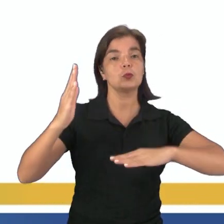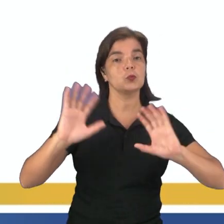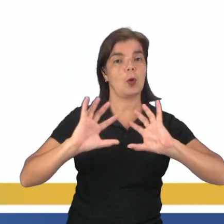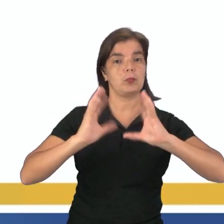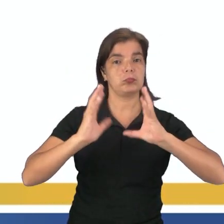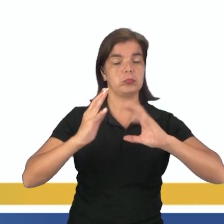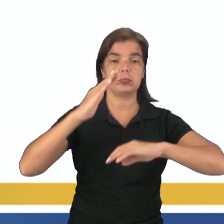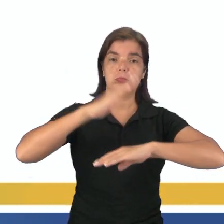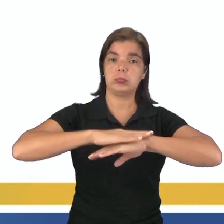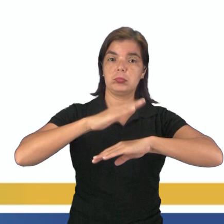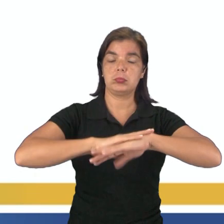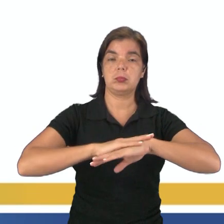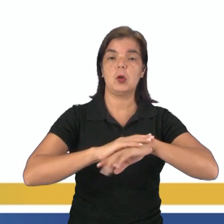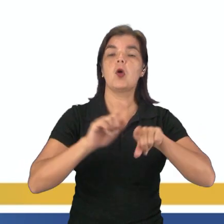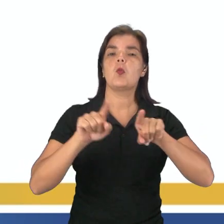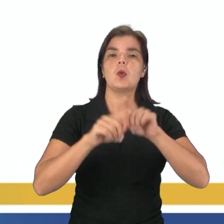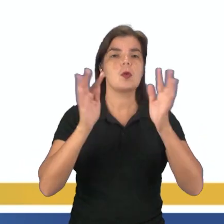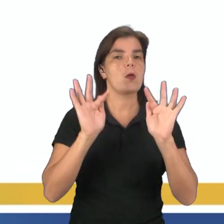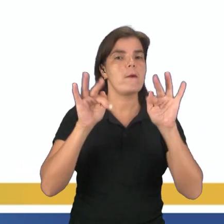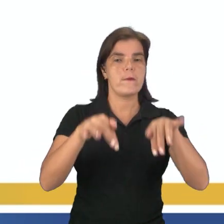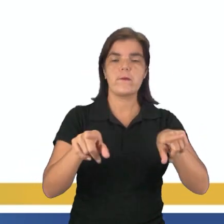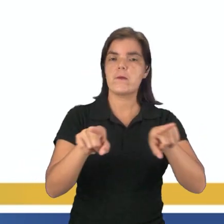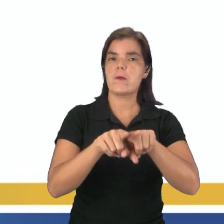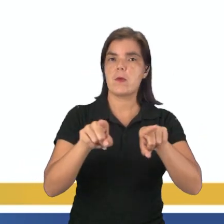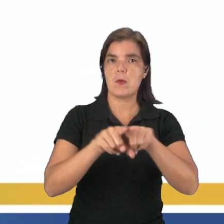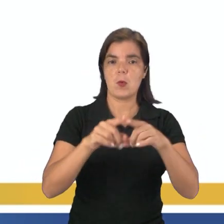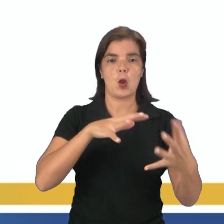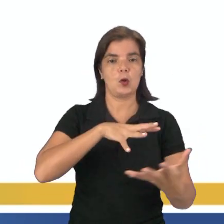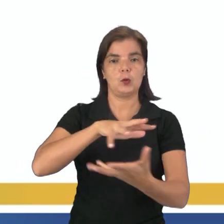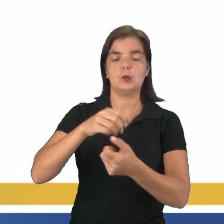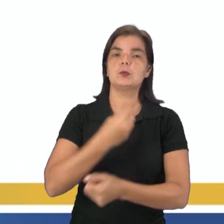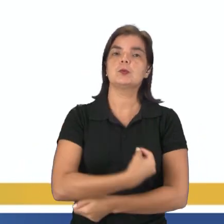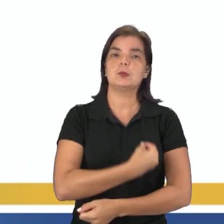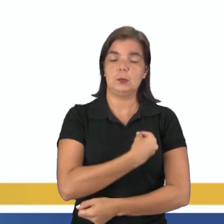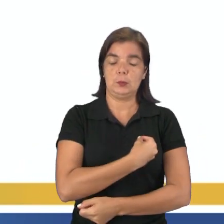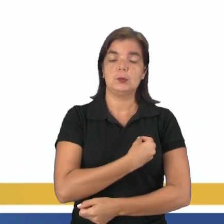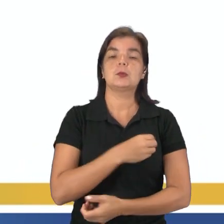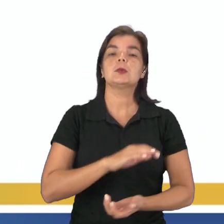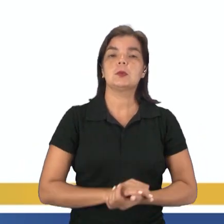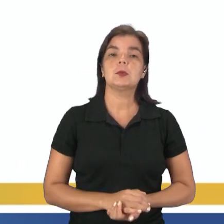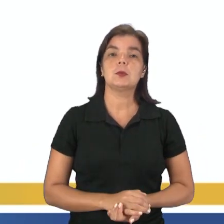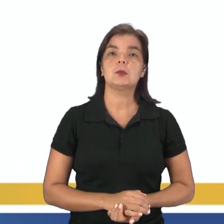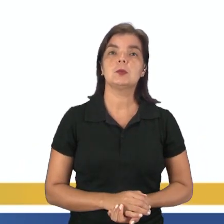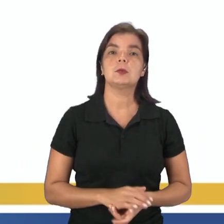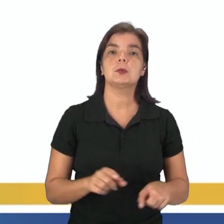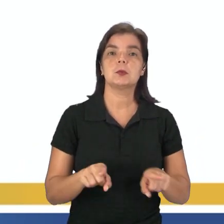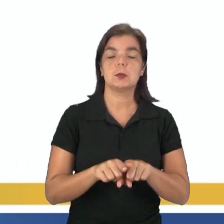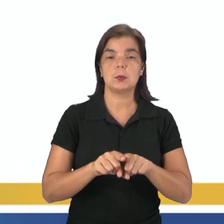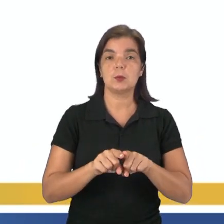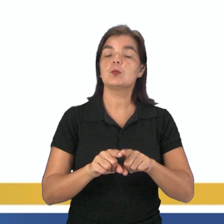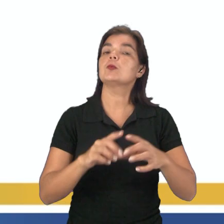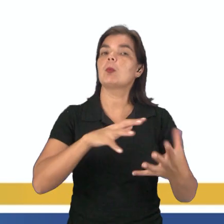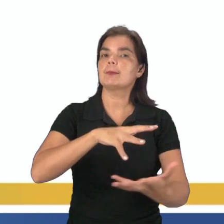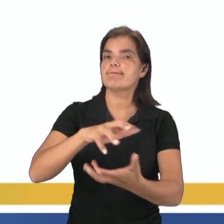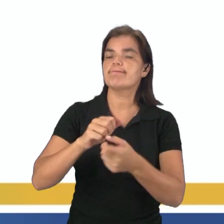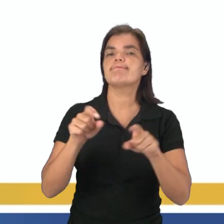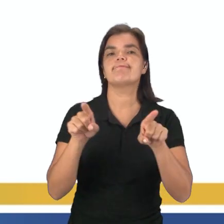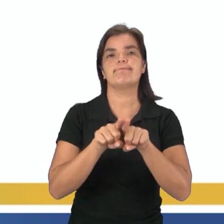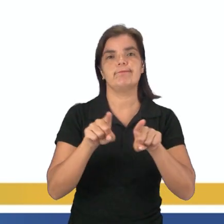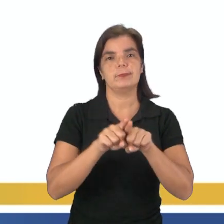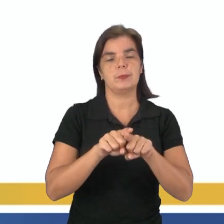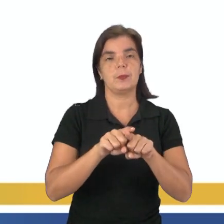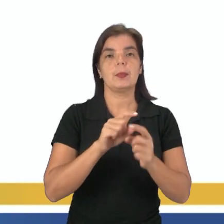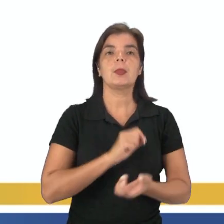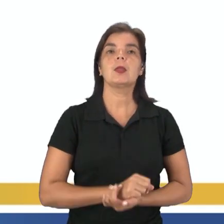camada, que é a camada que encerra aí a atmosfera e onde se localiza aí uma parte dos satélites também. Saiu da